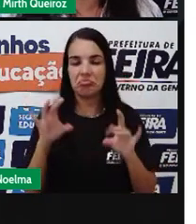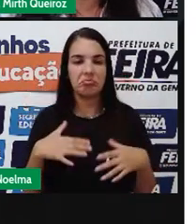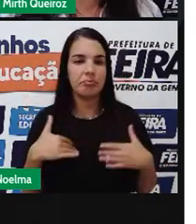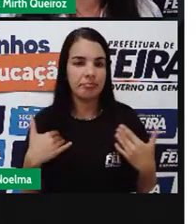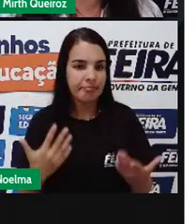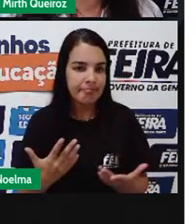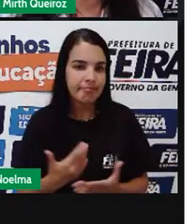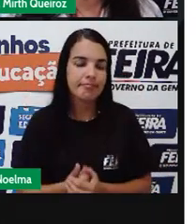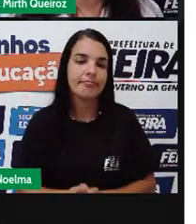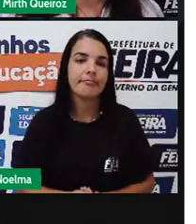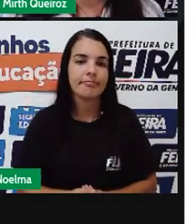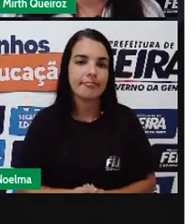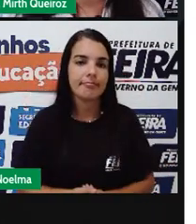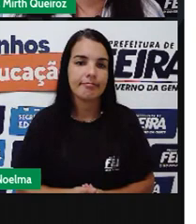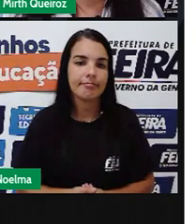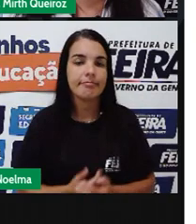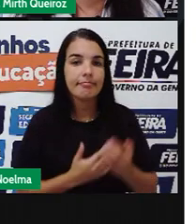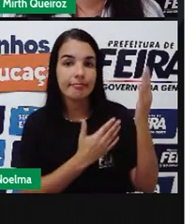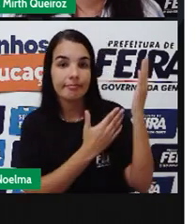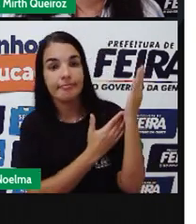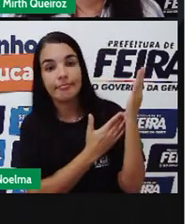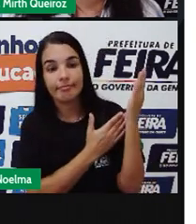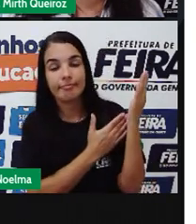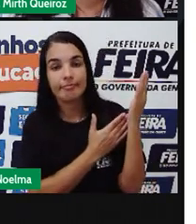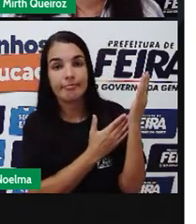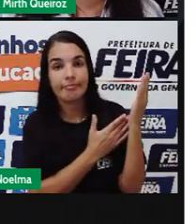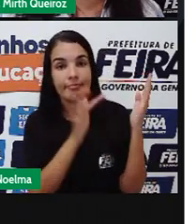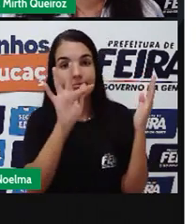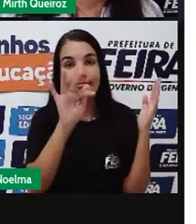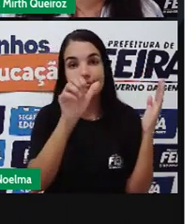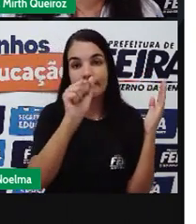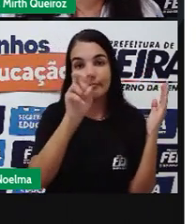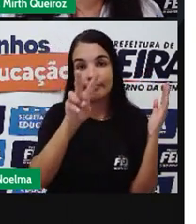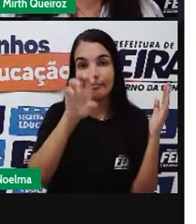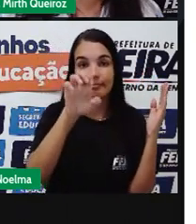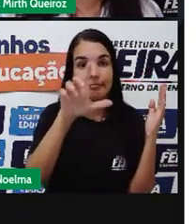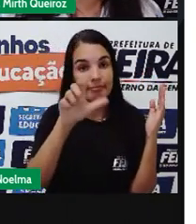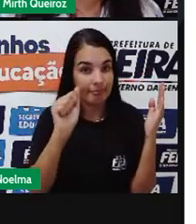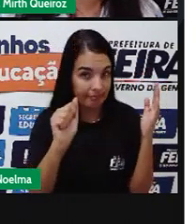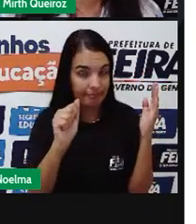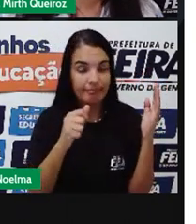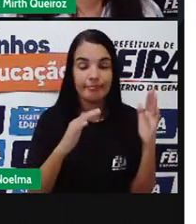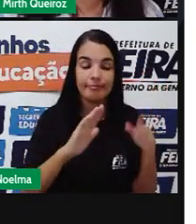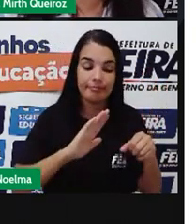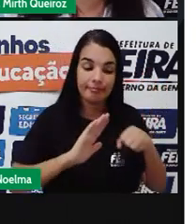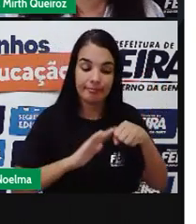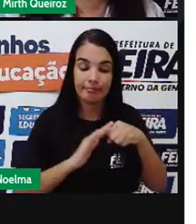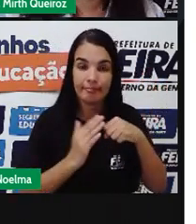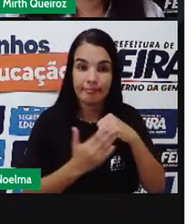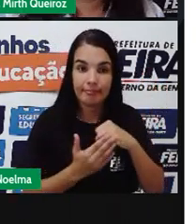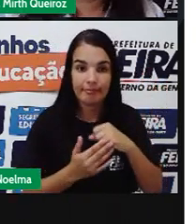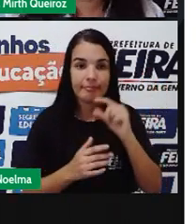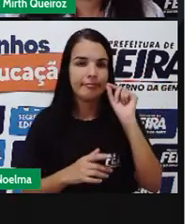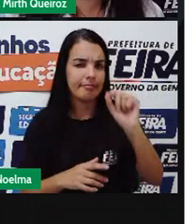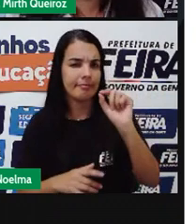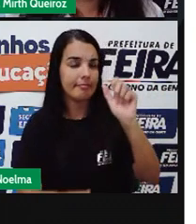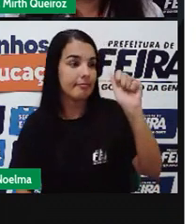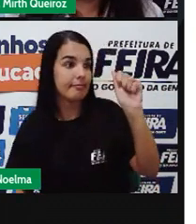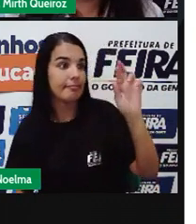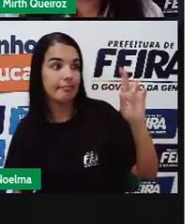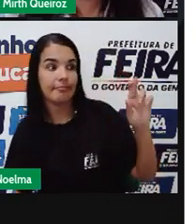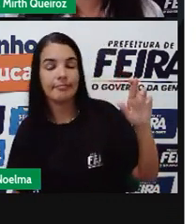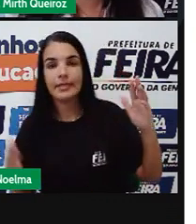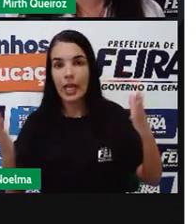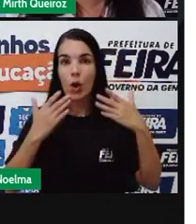É bem maior Aqui nós temos Uma imagem Onde tem Favela O ar É o ar